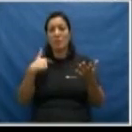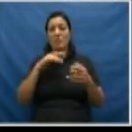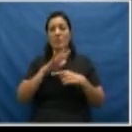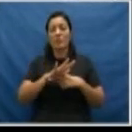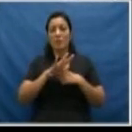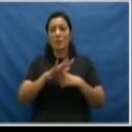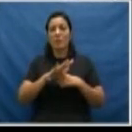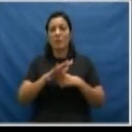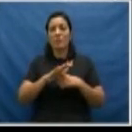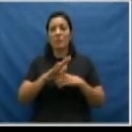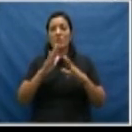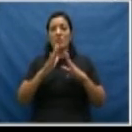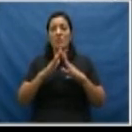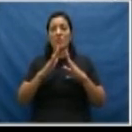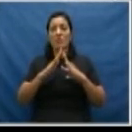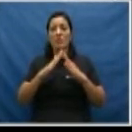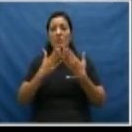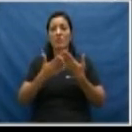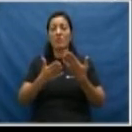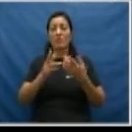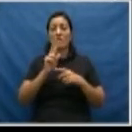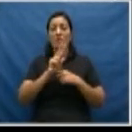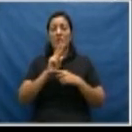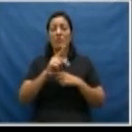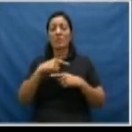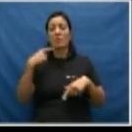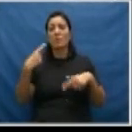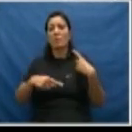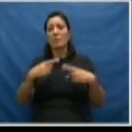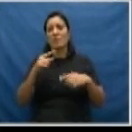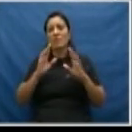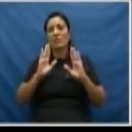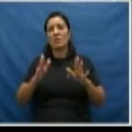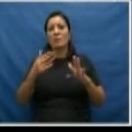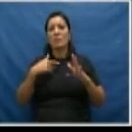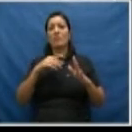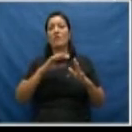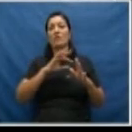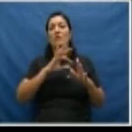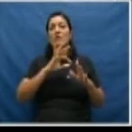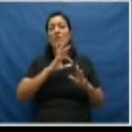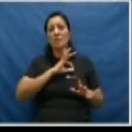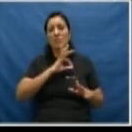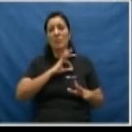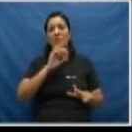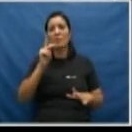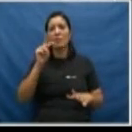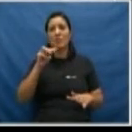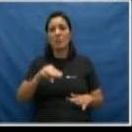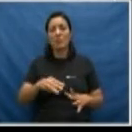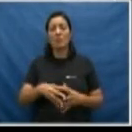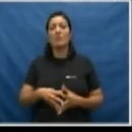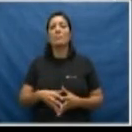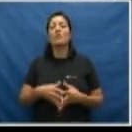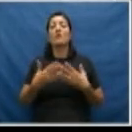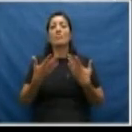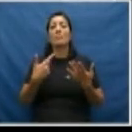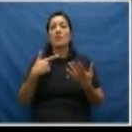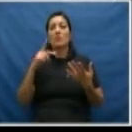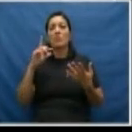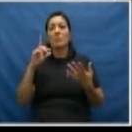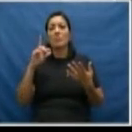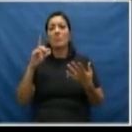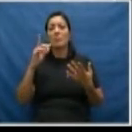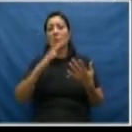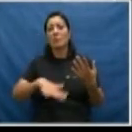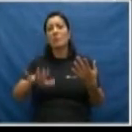coordena a Casa Abrigo, quantas vezes nós já discutimos com a Polícia Militar, os procedimentos da Polícia Militar? Com os delegados da